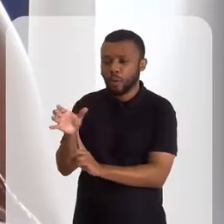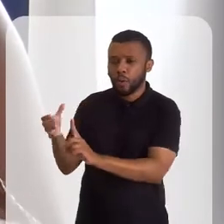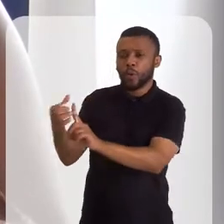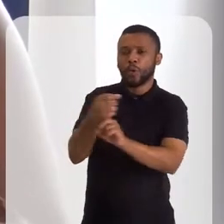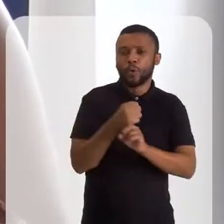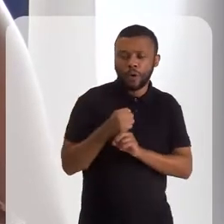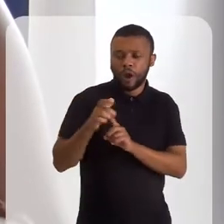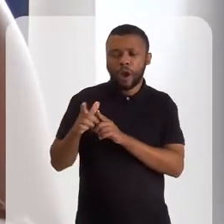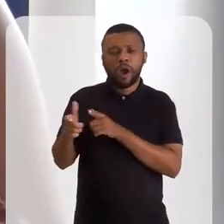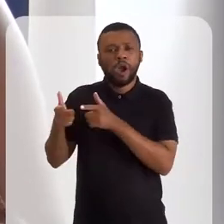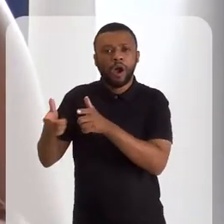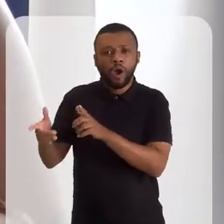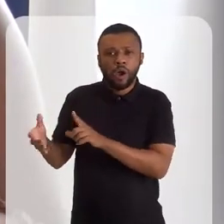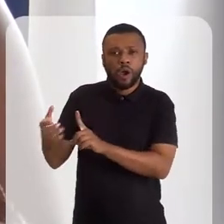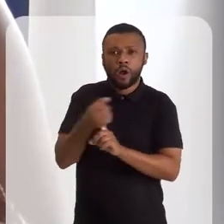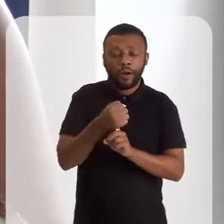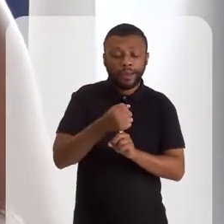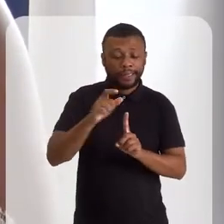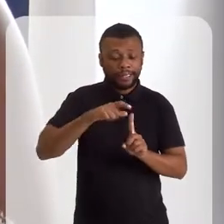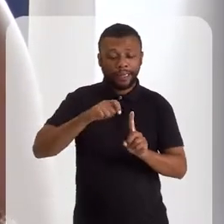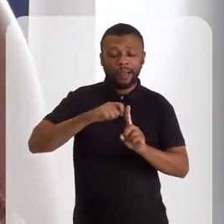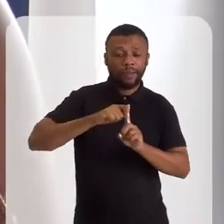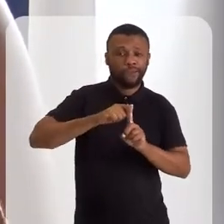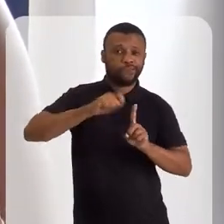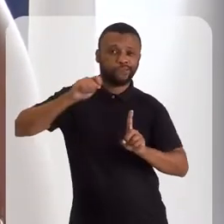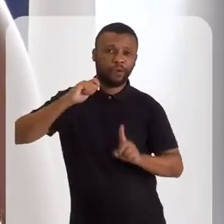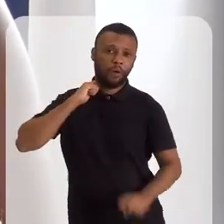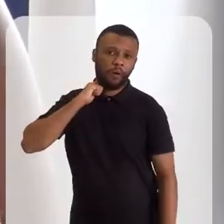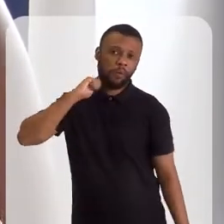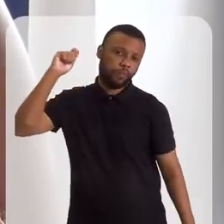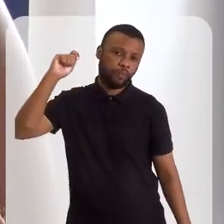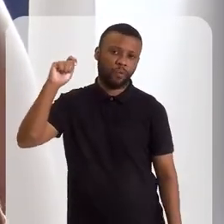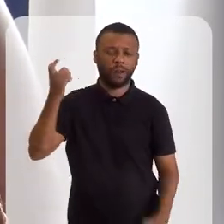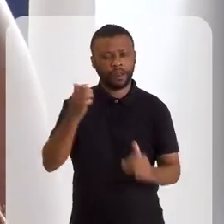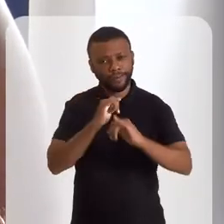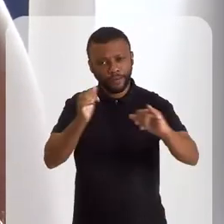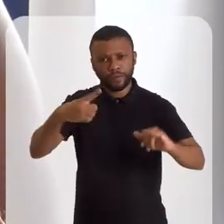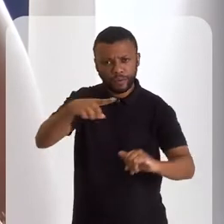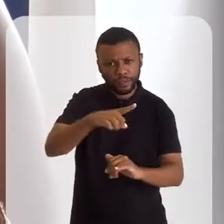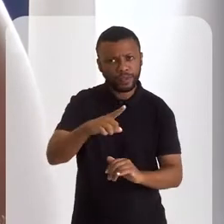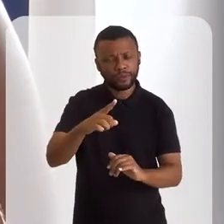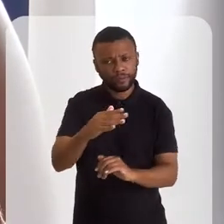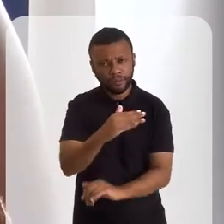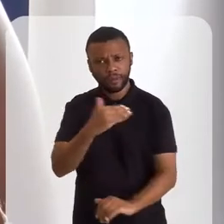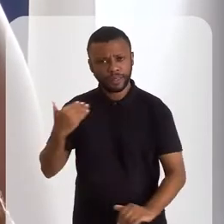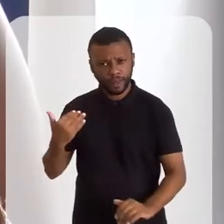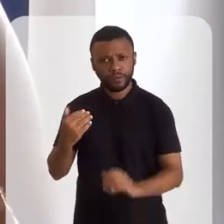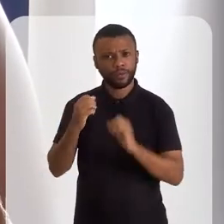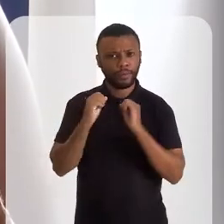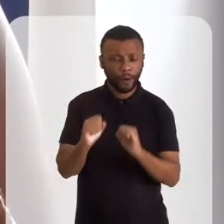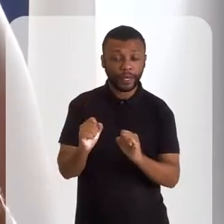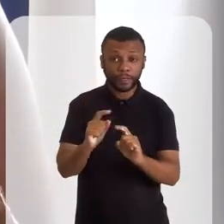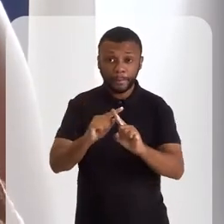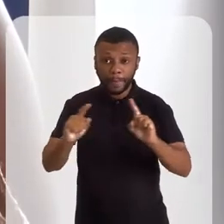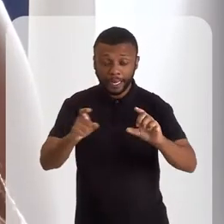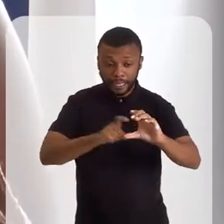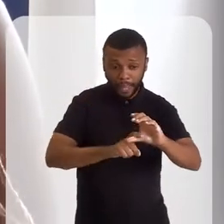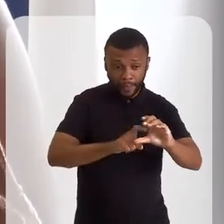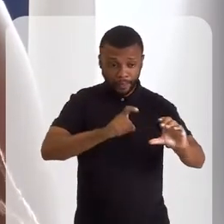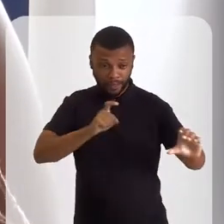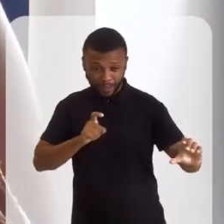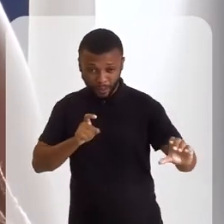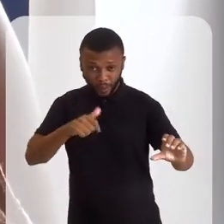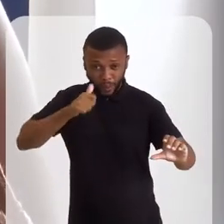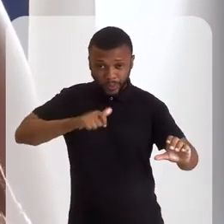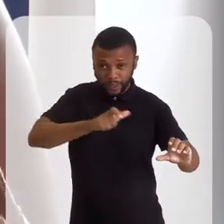capturada e quando ela está na parte de enforcamento, quando eles vão enforcar ela, ela fala, vocês podem me matar, mas não podem reter a